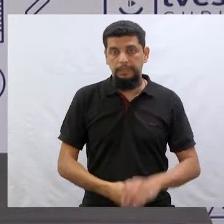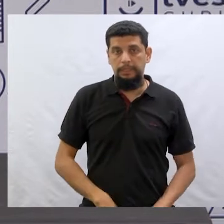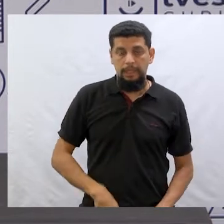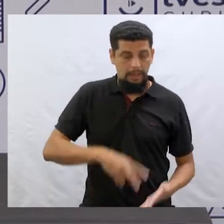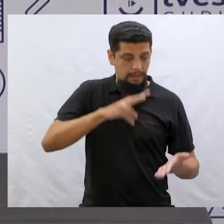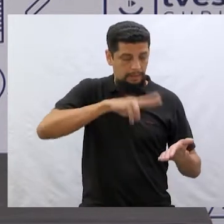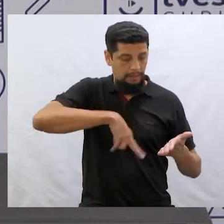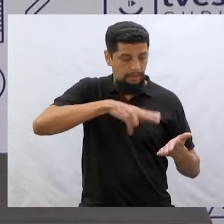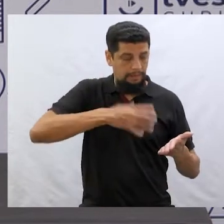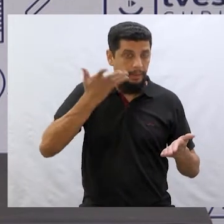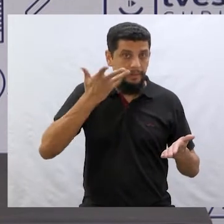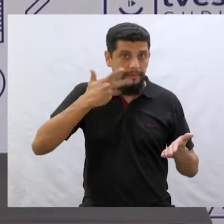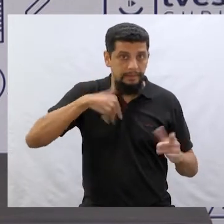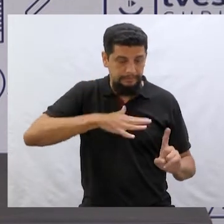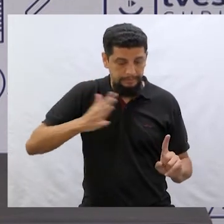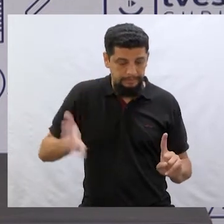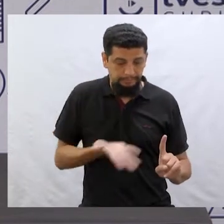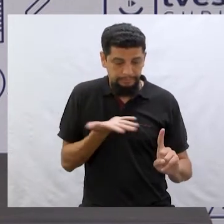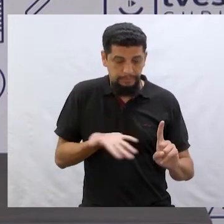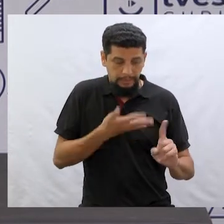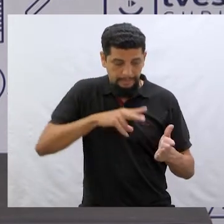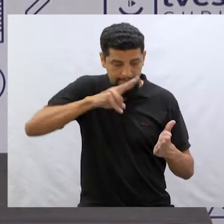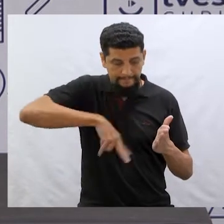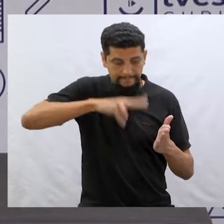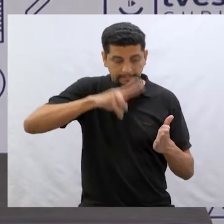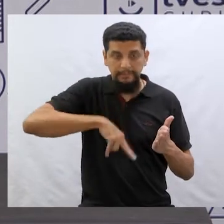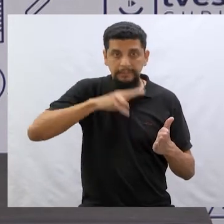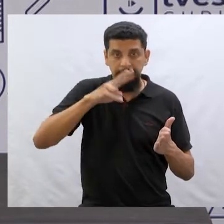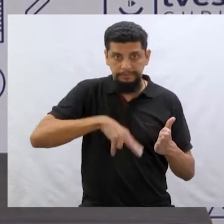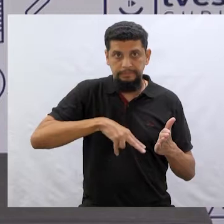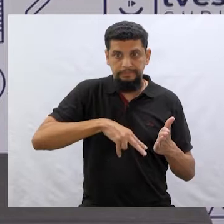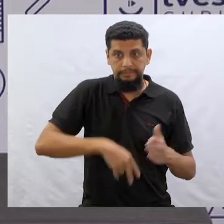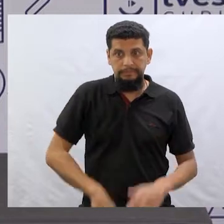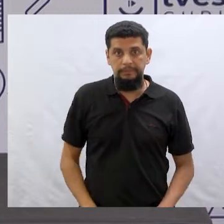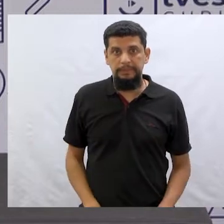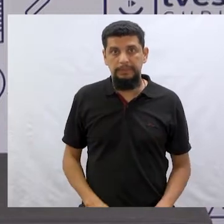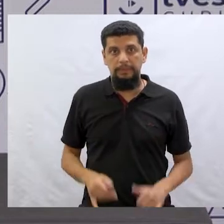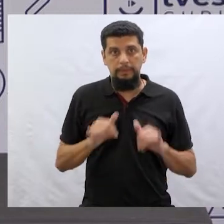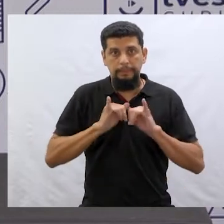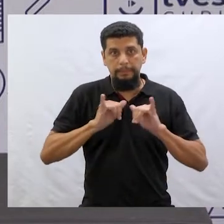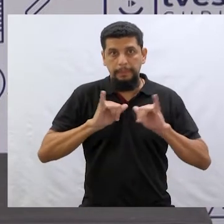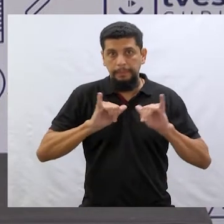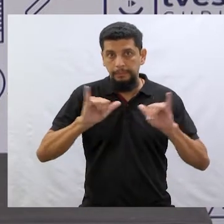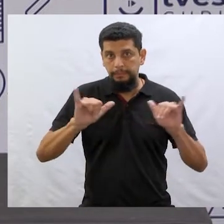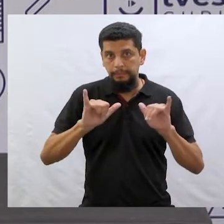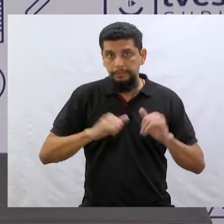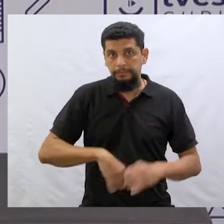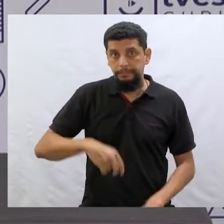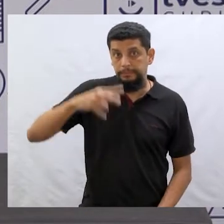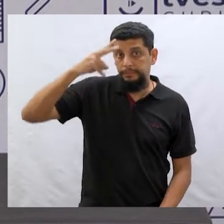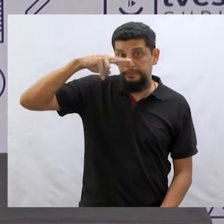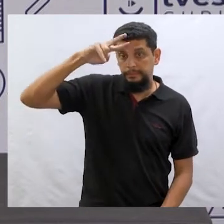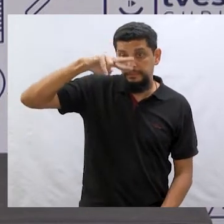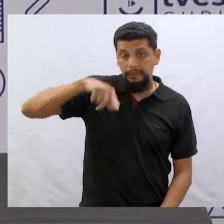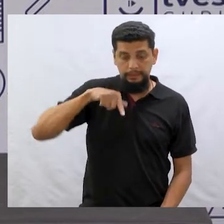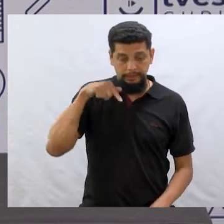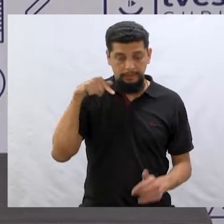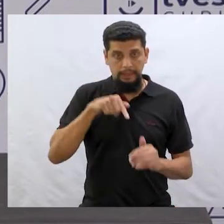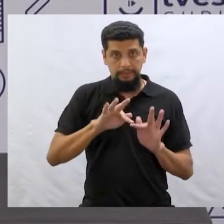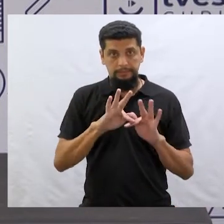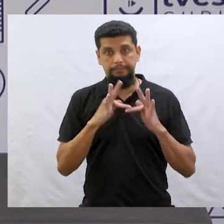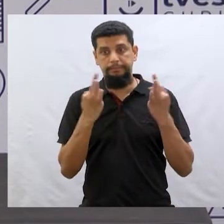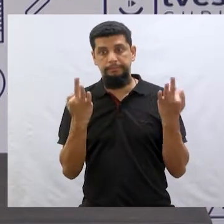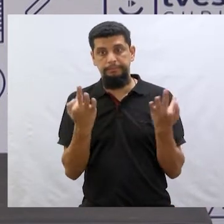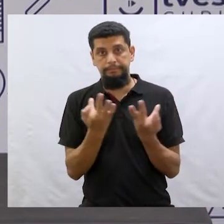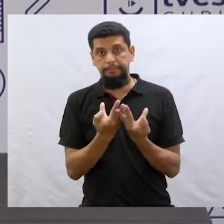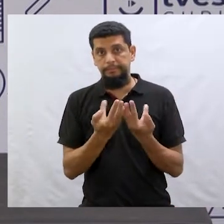Leia para uma Criança, que incentiva a leitura, e foi feita uma propaganda em cima da história dessa família.